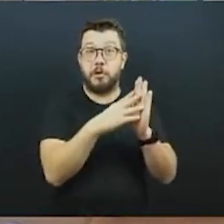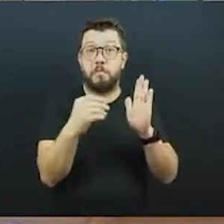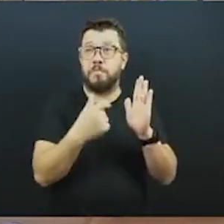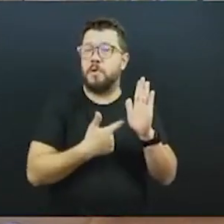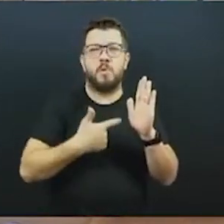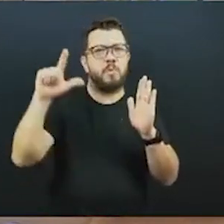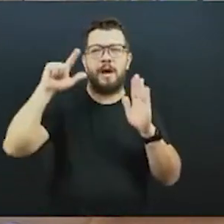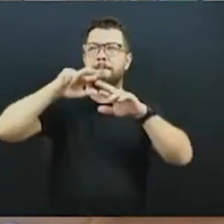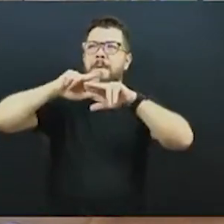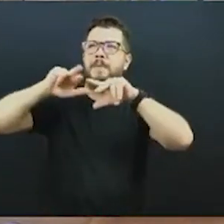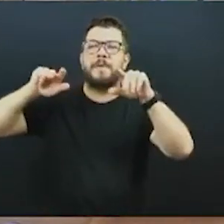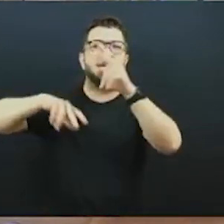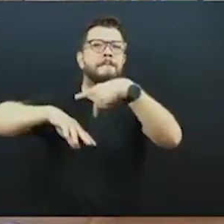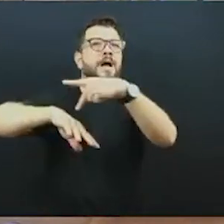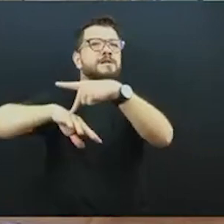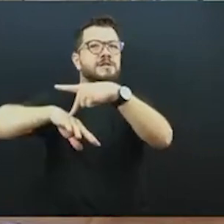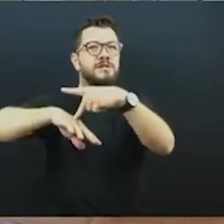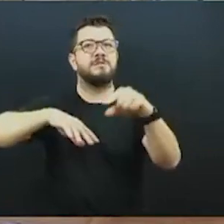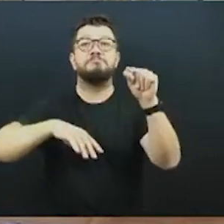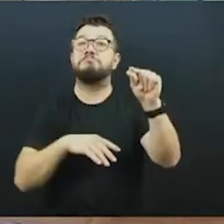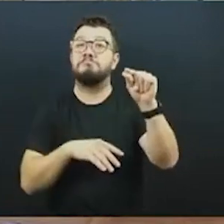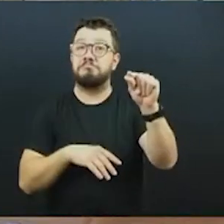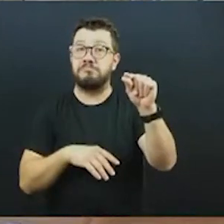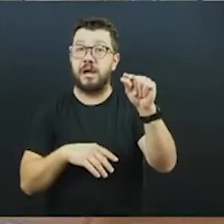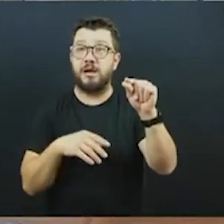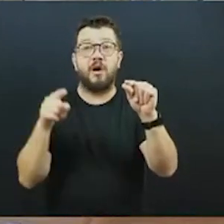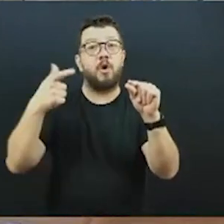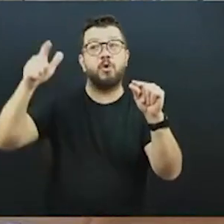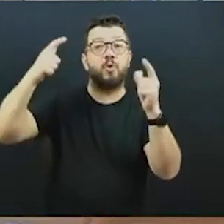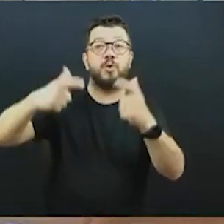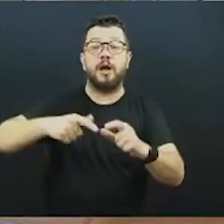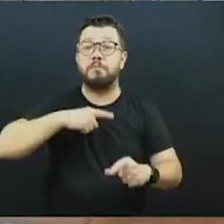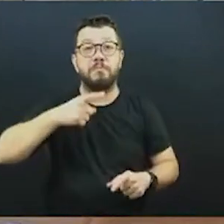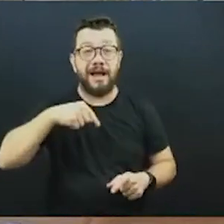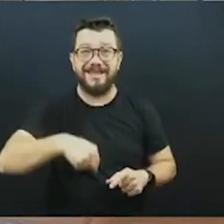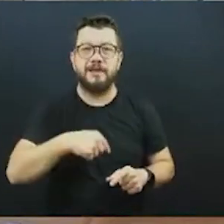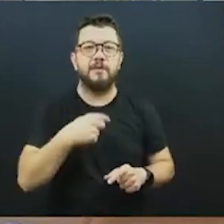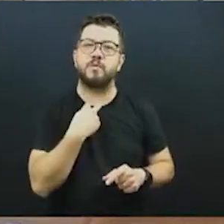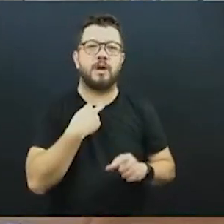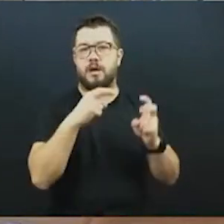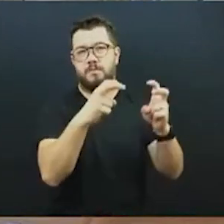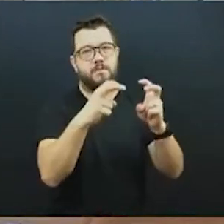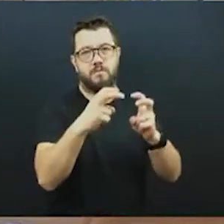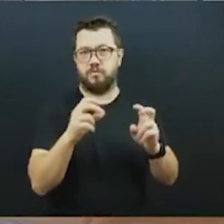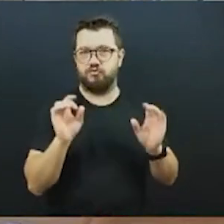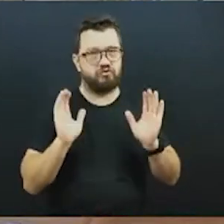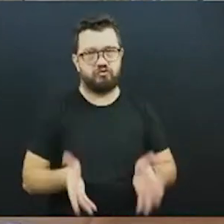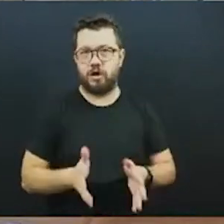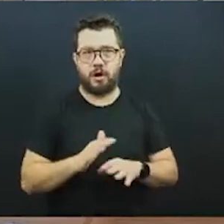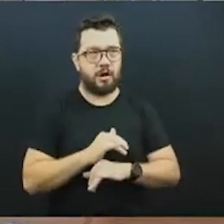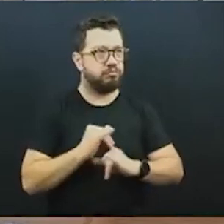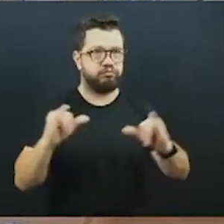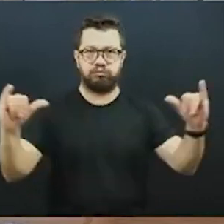em desenvolvimento que não têm condições de fazer um metrô, por exemplo. Então, somente isso, senhor presidente, para encerrar. E agradeço a